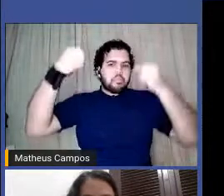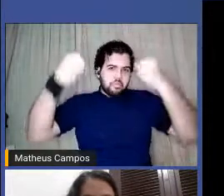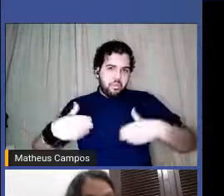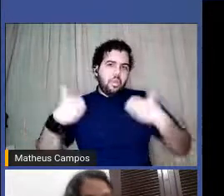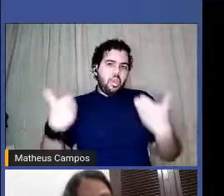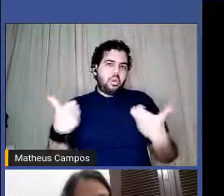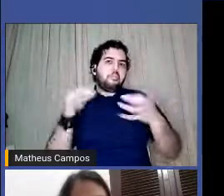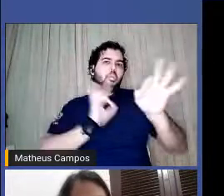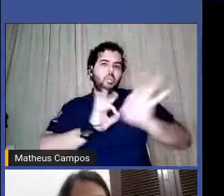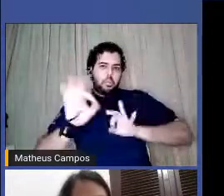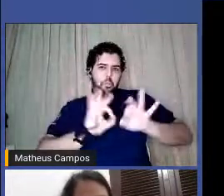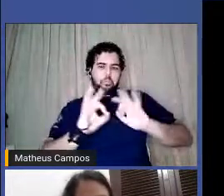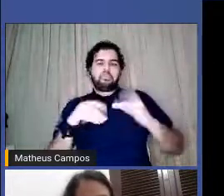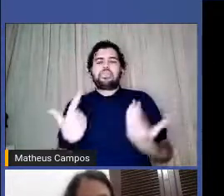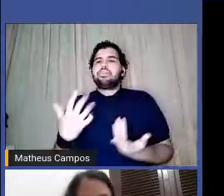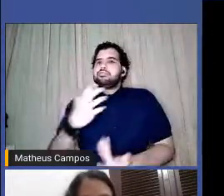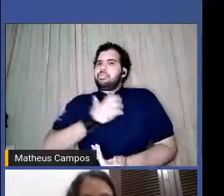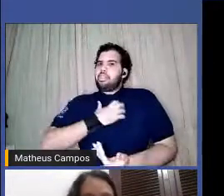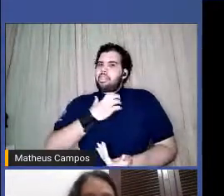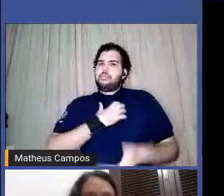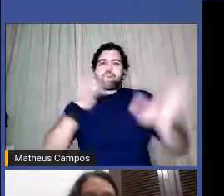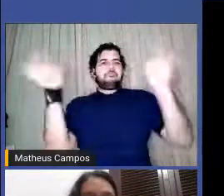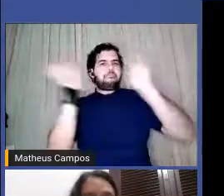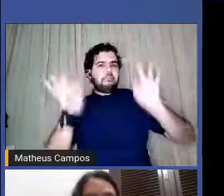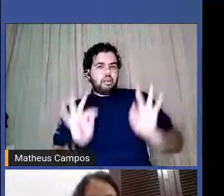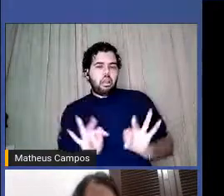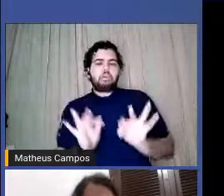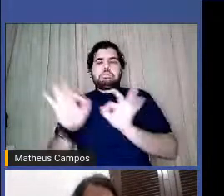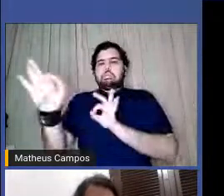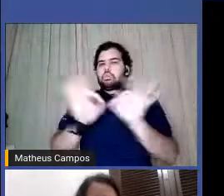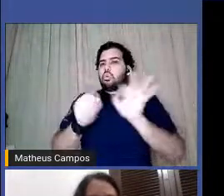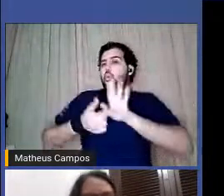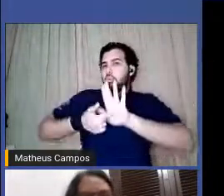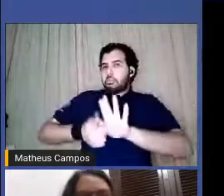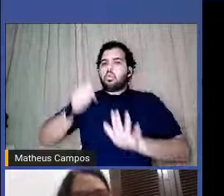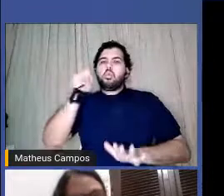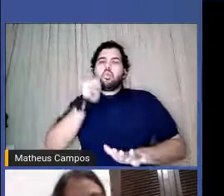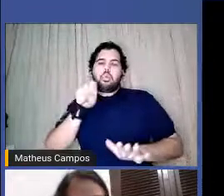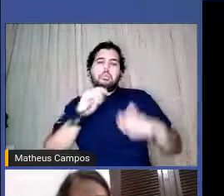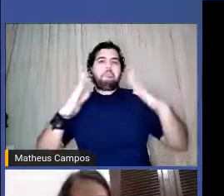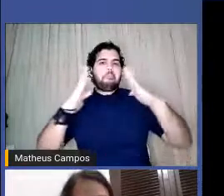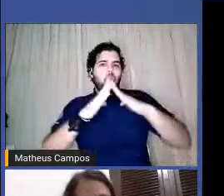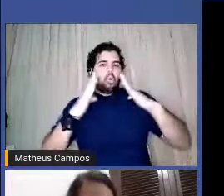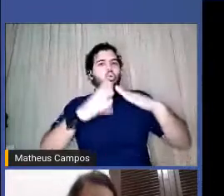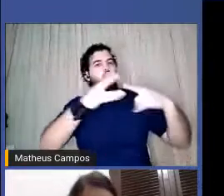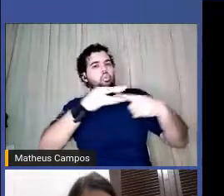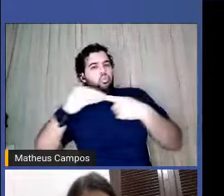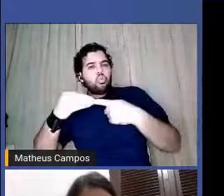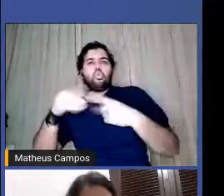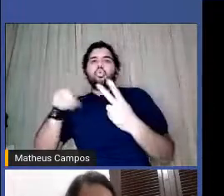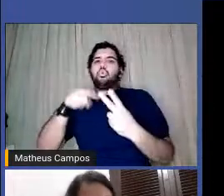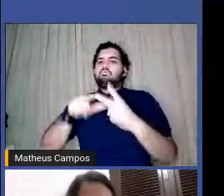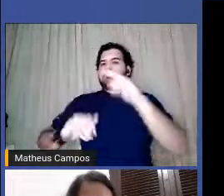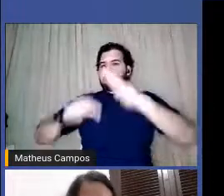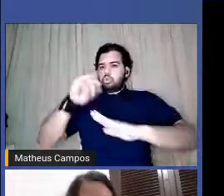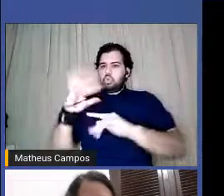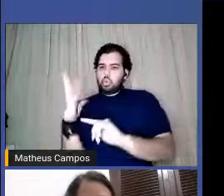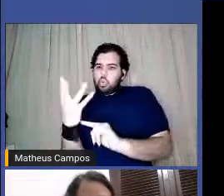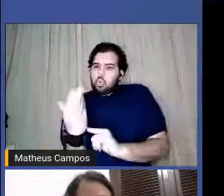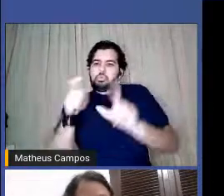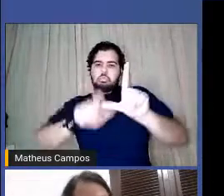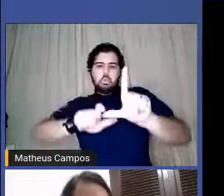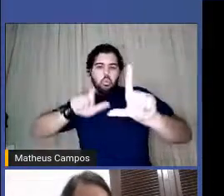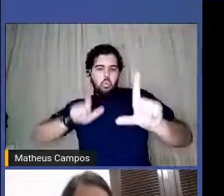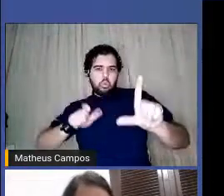Então, a gente ficou muito feliz que um projeto que traga mulheres de periferia, que traga artistas independentes, tenha sido